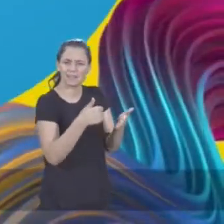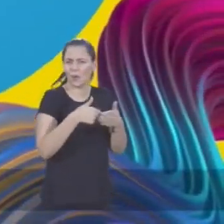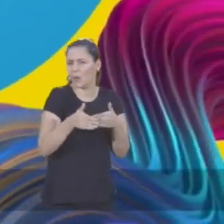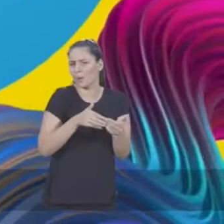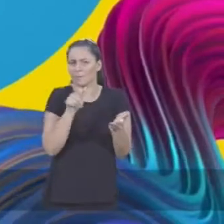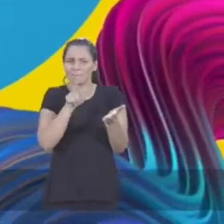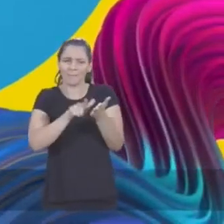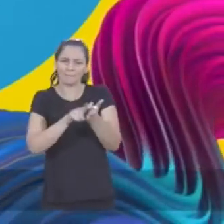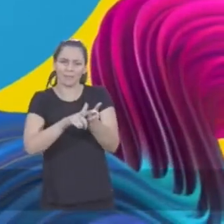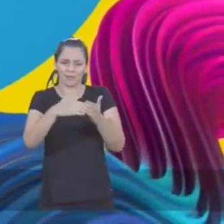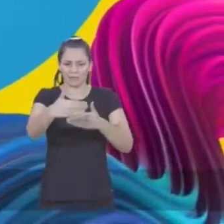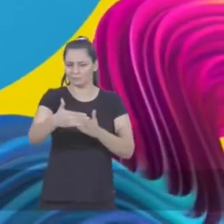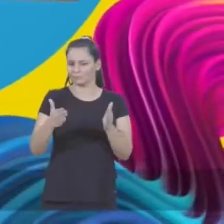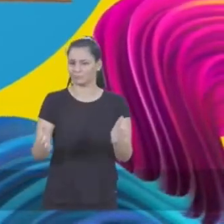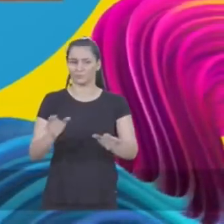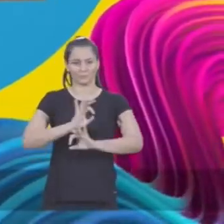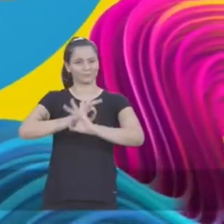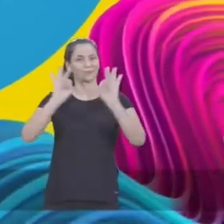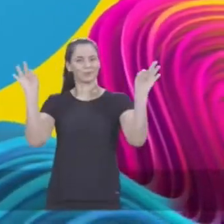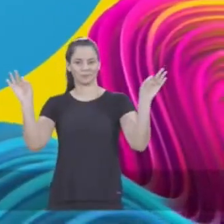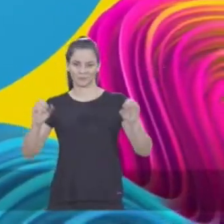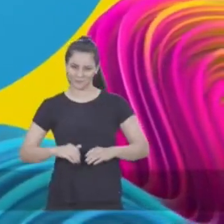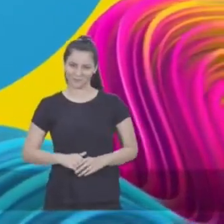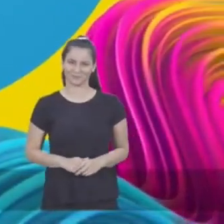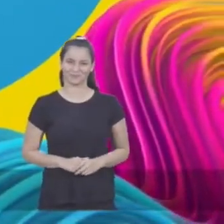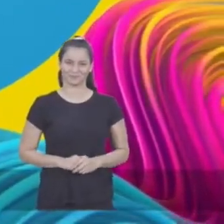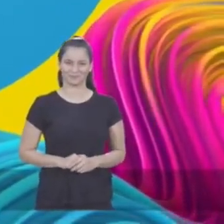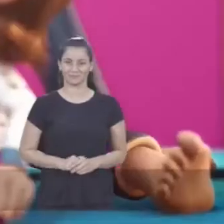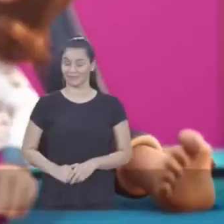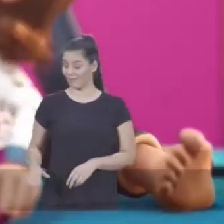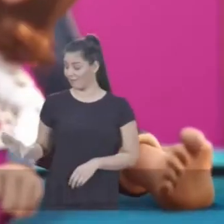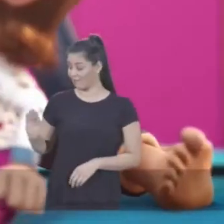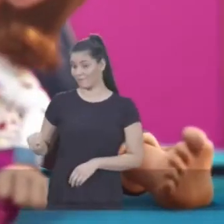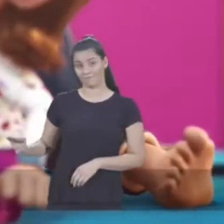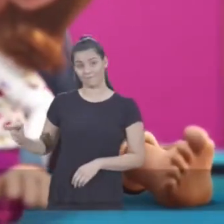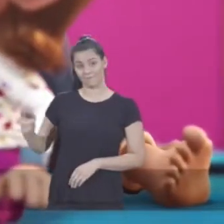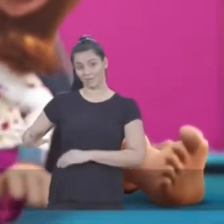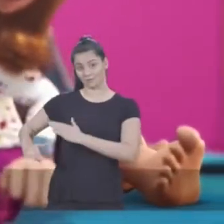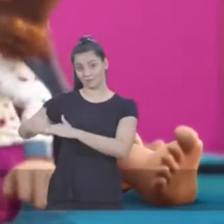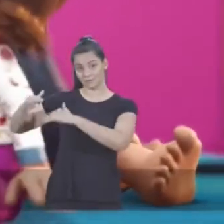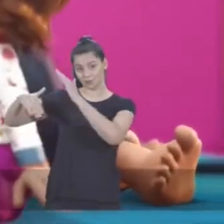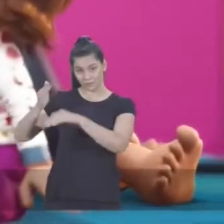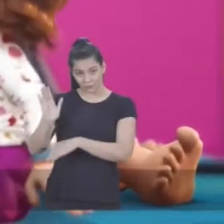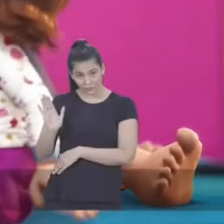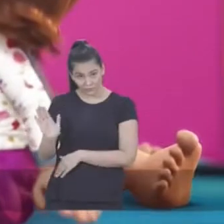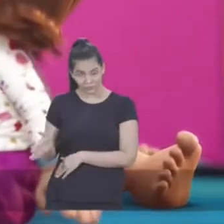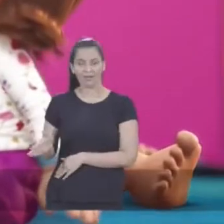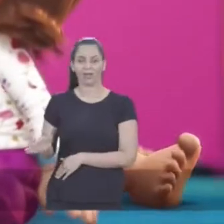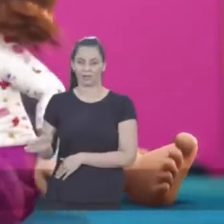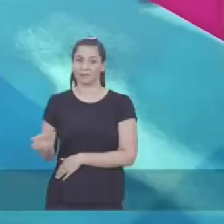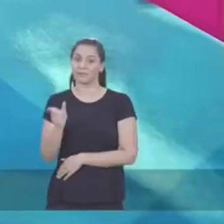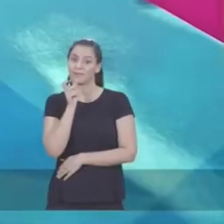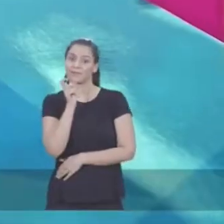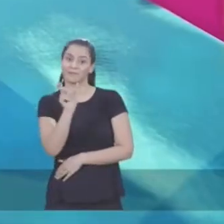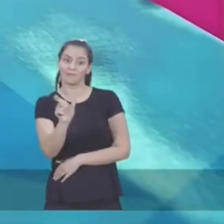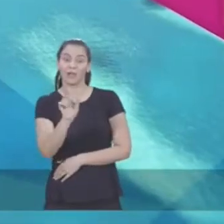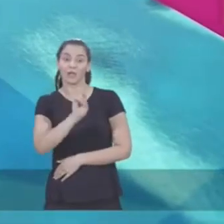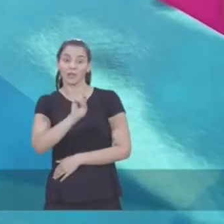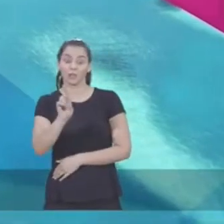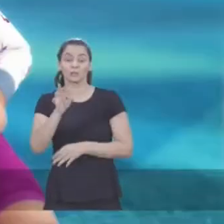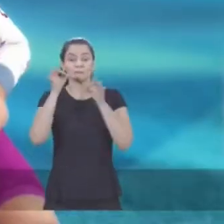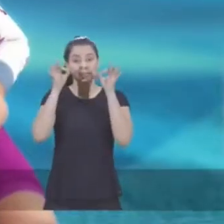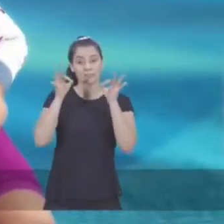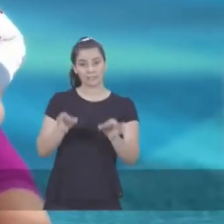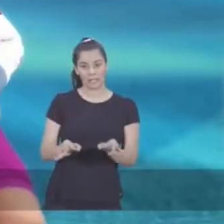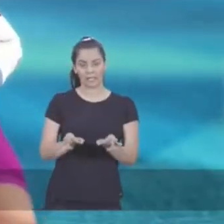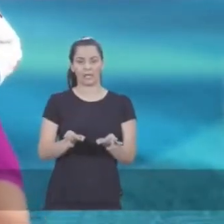folha de papelão ou caixa já são ótimos para isso. Como a fala já está mais desenvolvida, fale corretamente o nome das